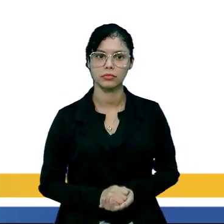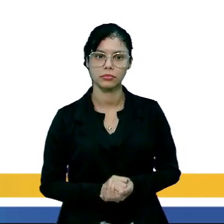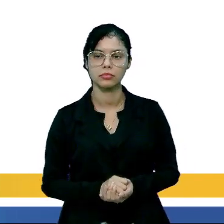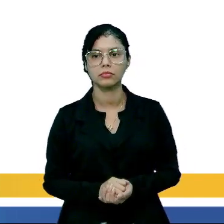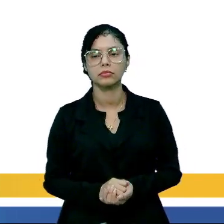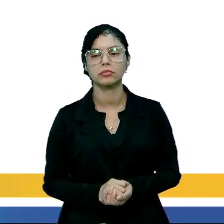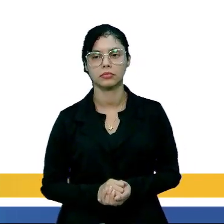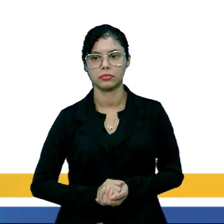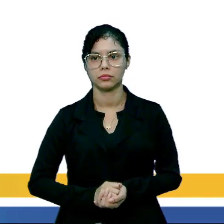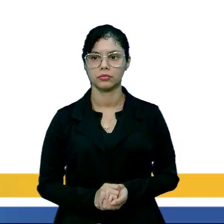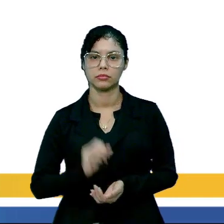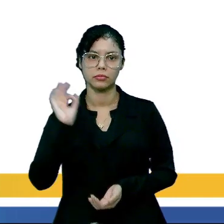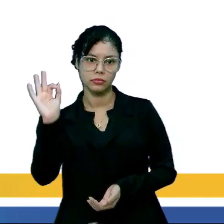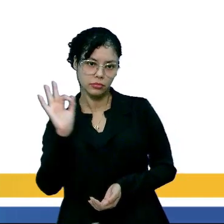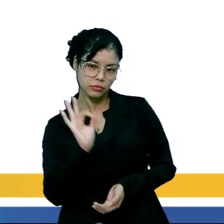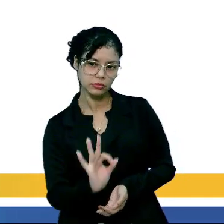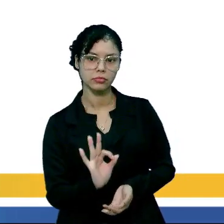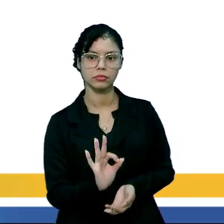medicamentos.